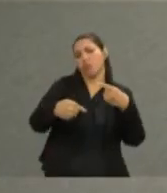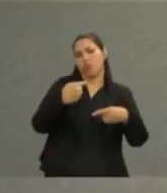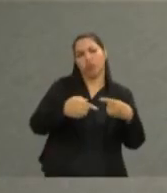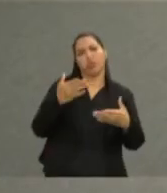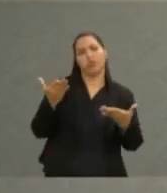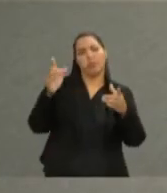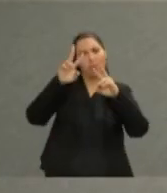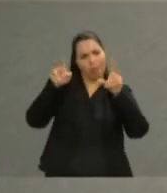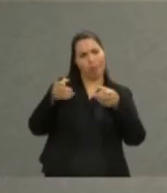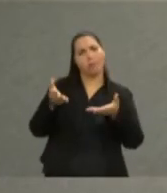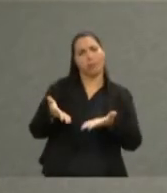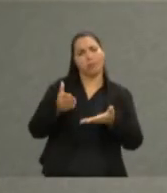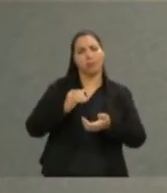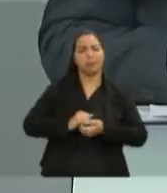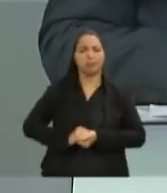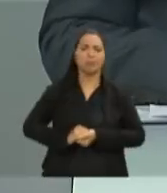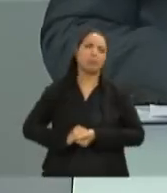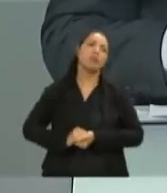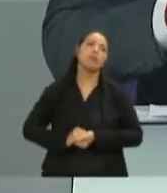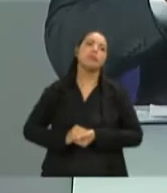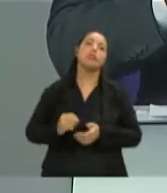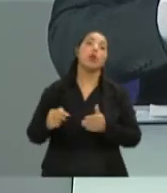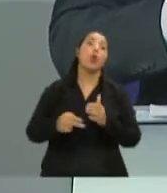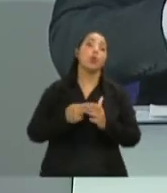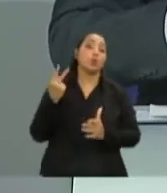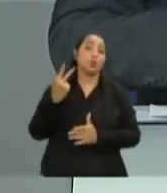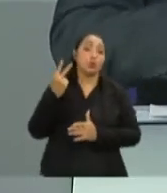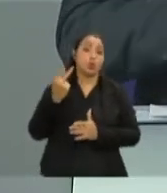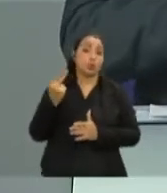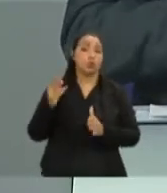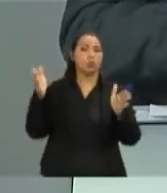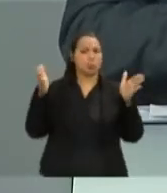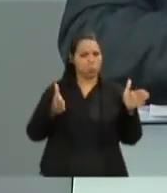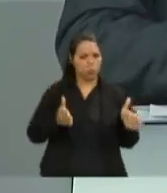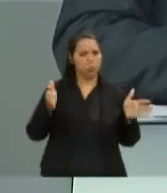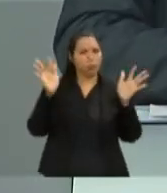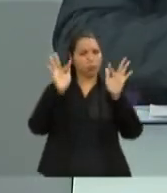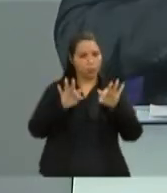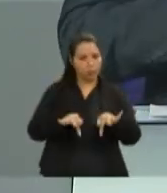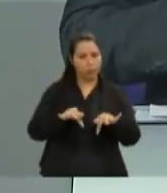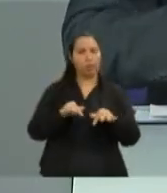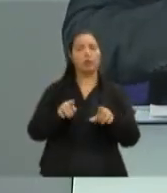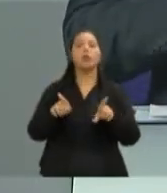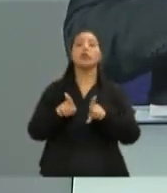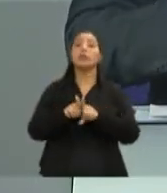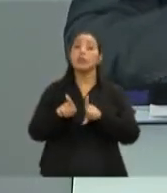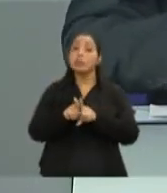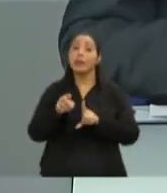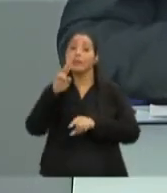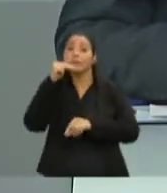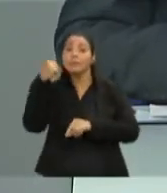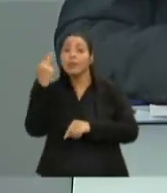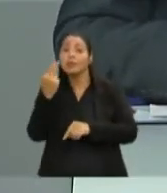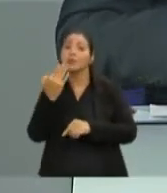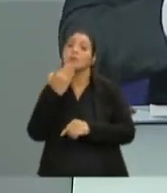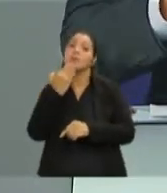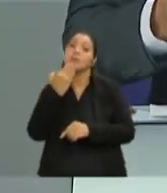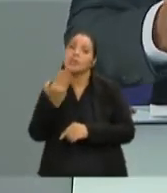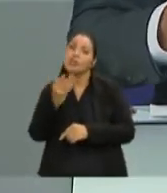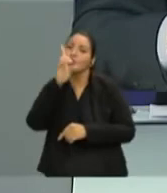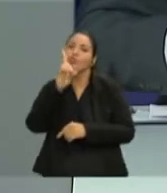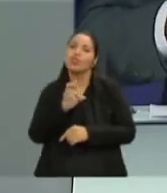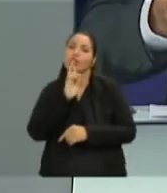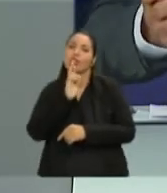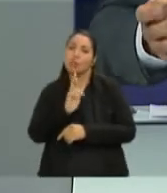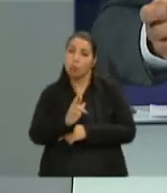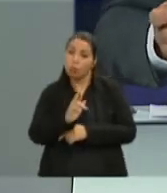Obrigado, candidatos. O segundo bloco chega ao fim. Me permito fazer o registro que o candidato Pasolini também solicitou mais um direito de resposta. Esse